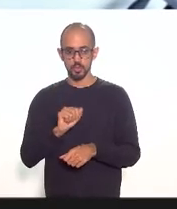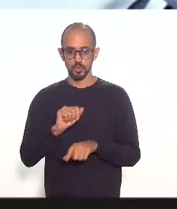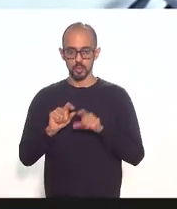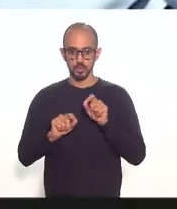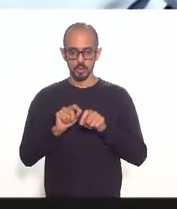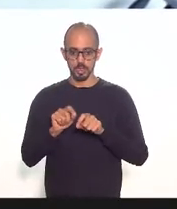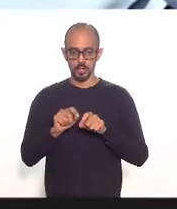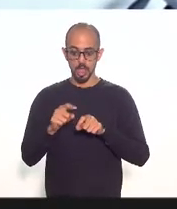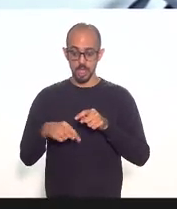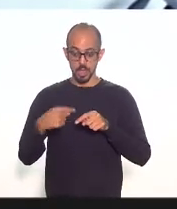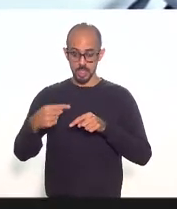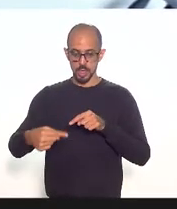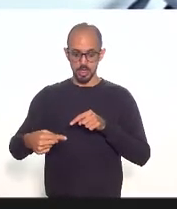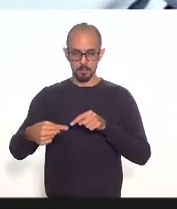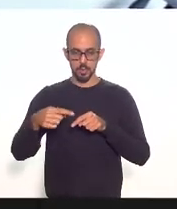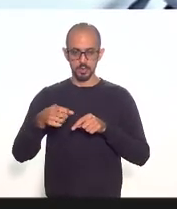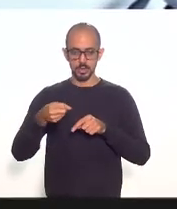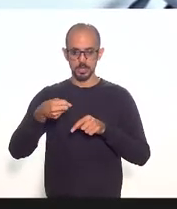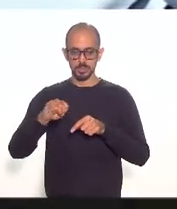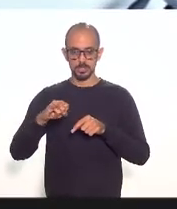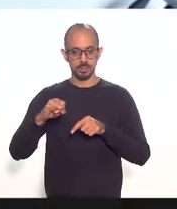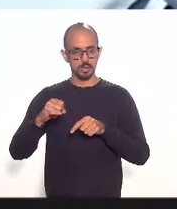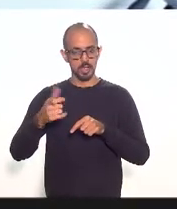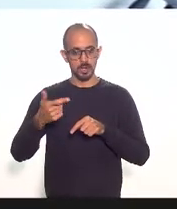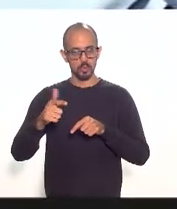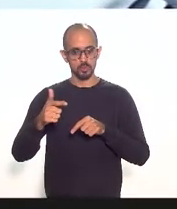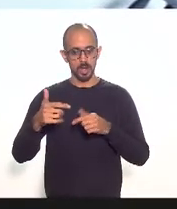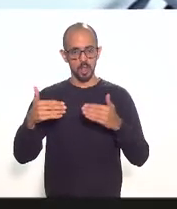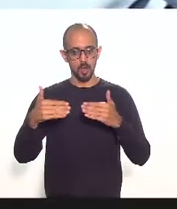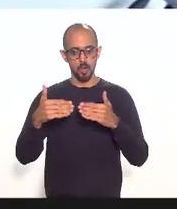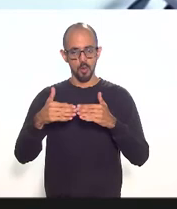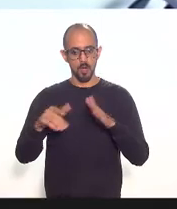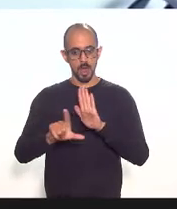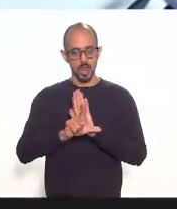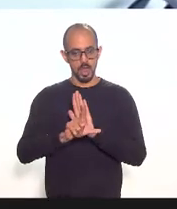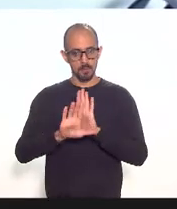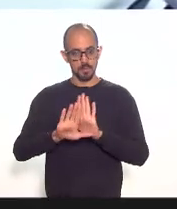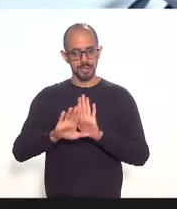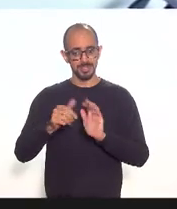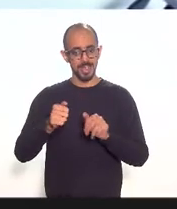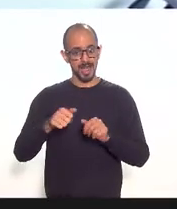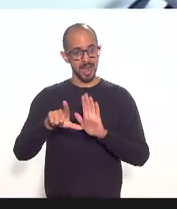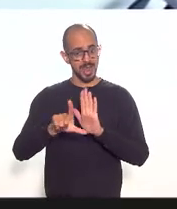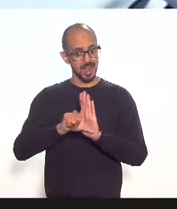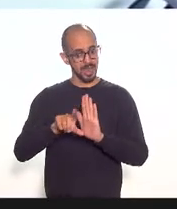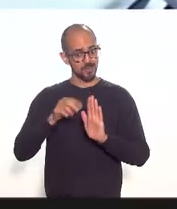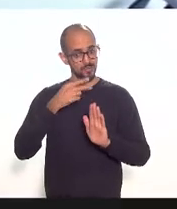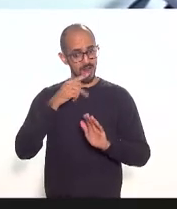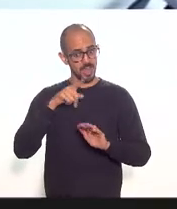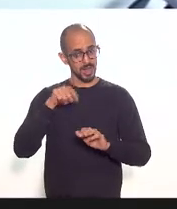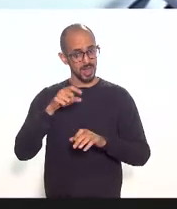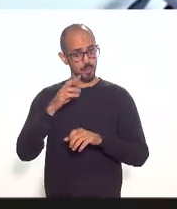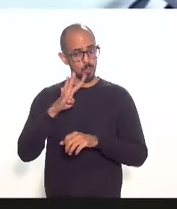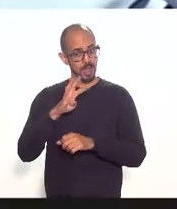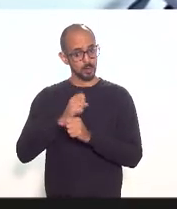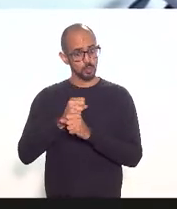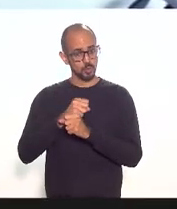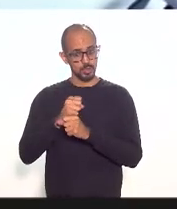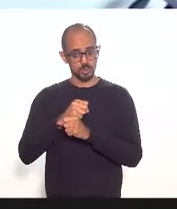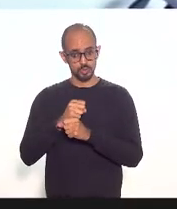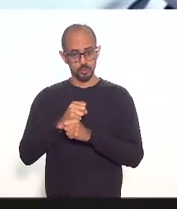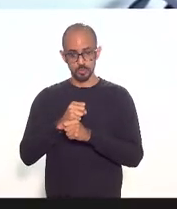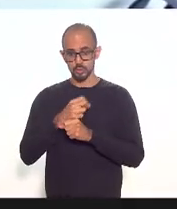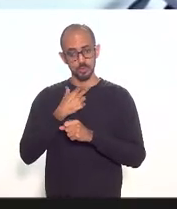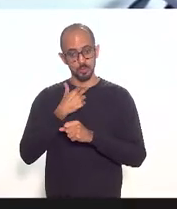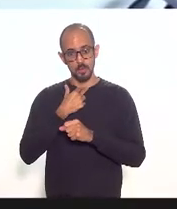posterior caso esteja desenquadrado e a lei das metas diz claramente que são 4 anos não se pode contrariar a lei